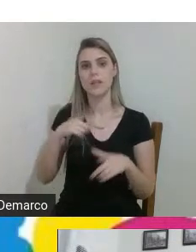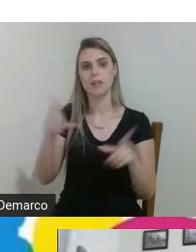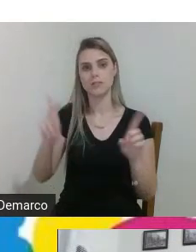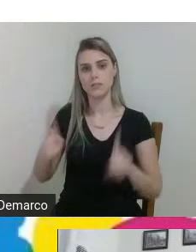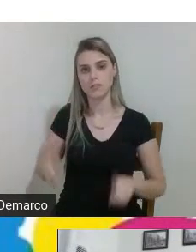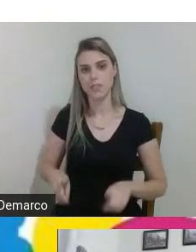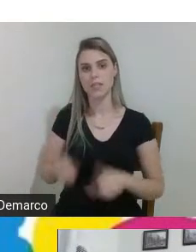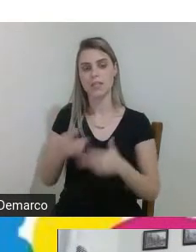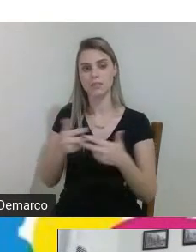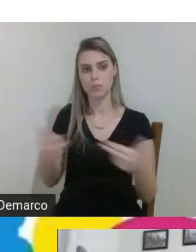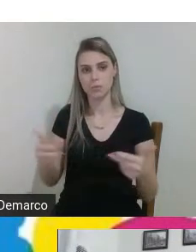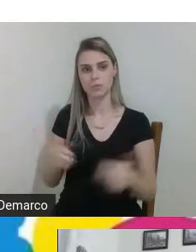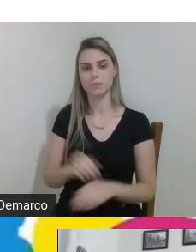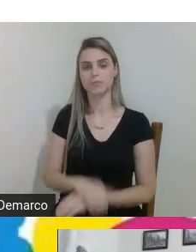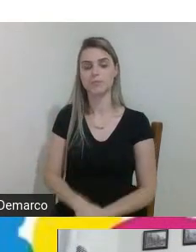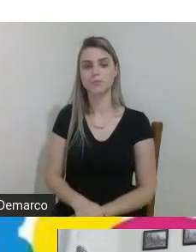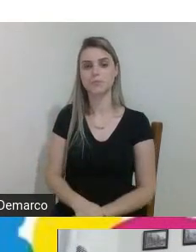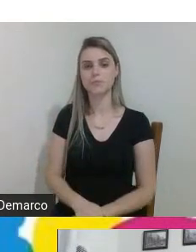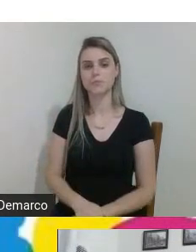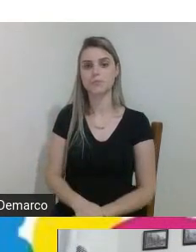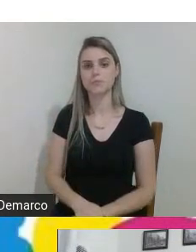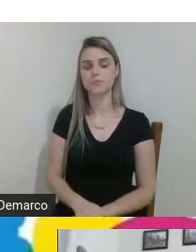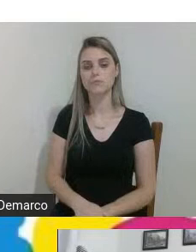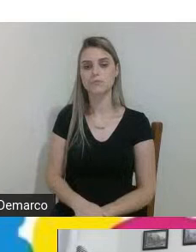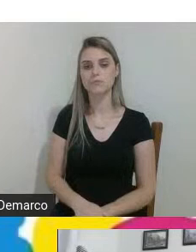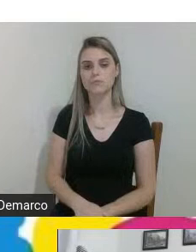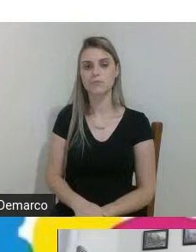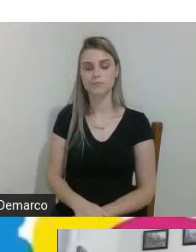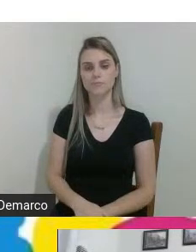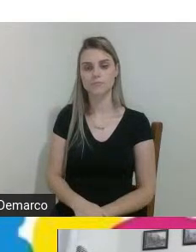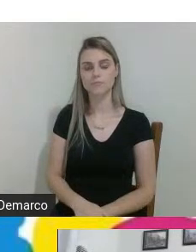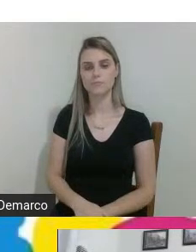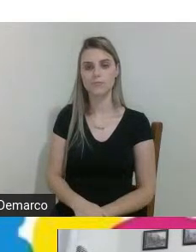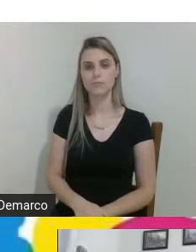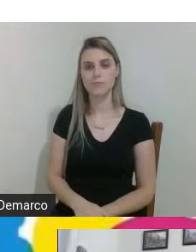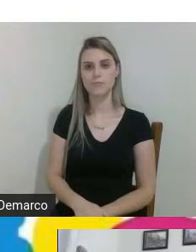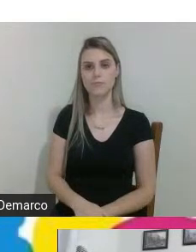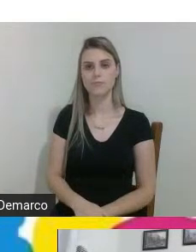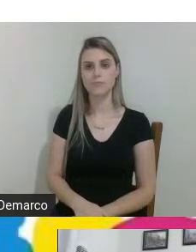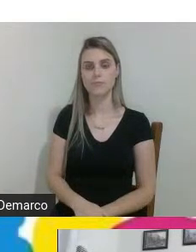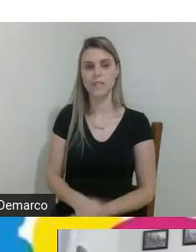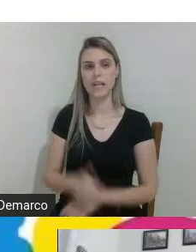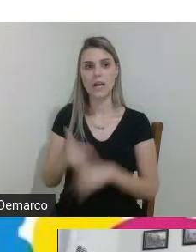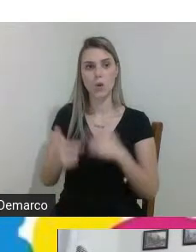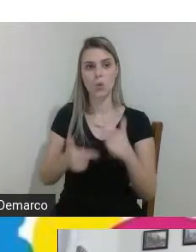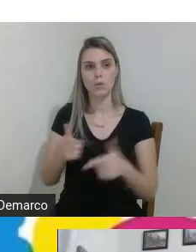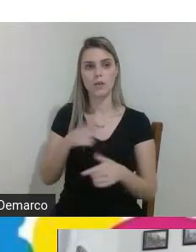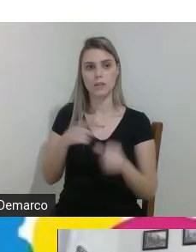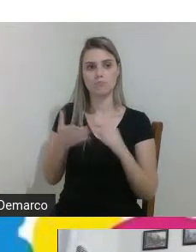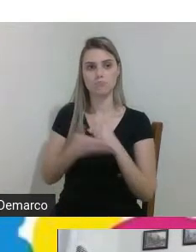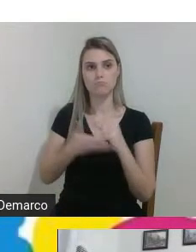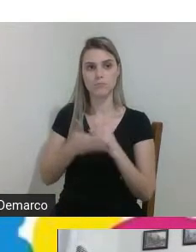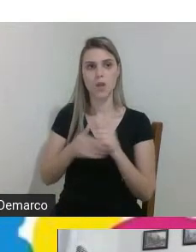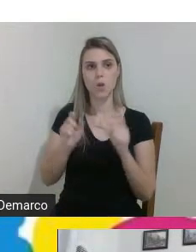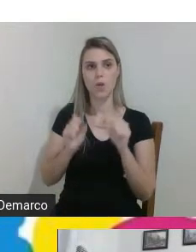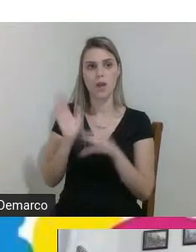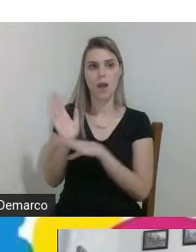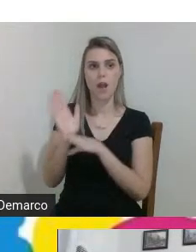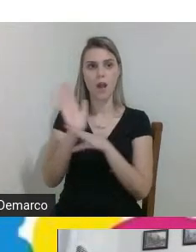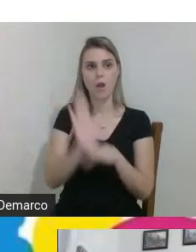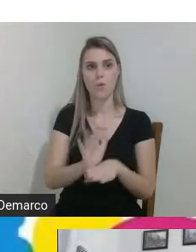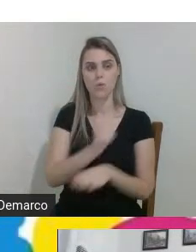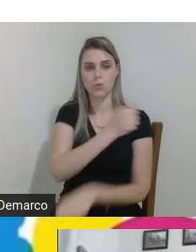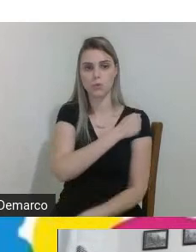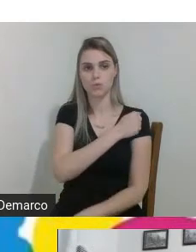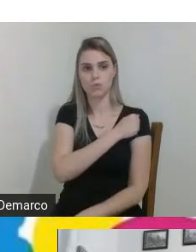necessitam de alguma necessidade especial então nosso trabalho aqui se baseia basicamente em auxiliar os nossos